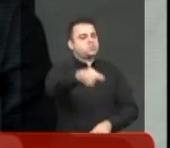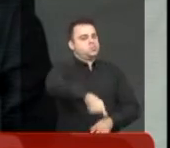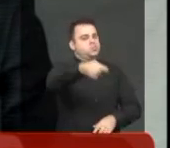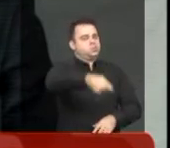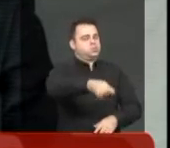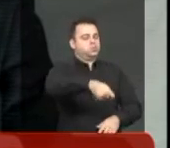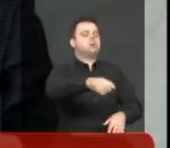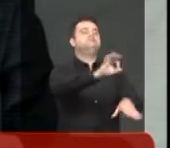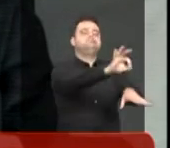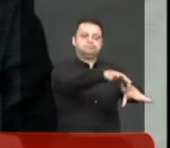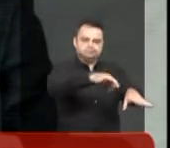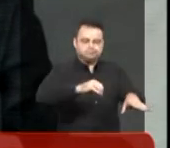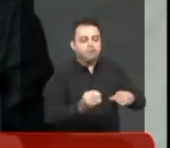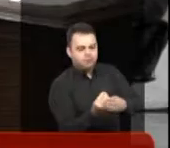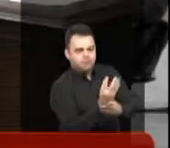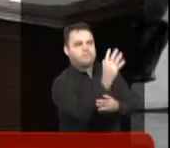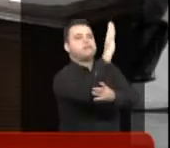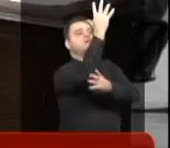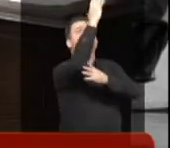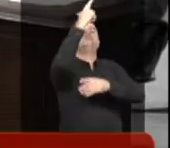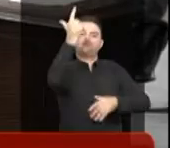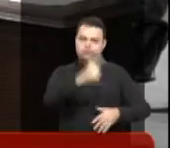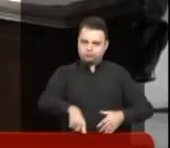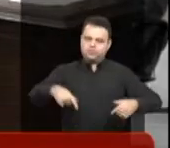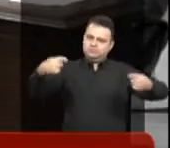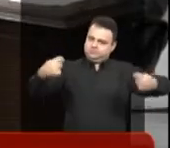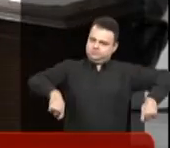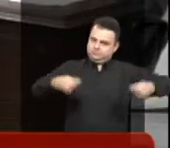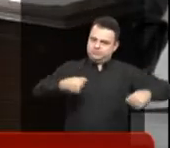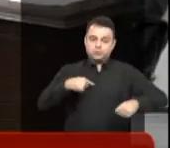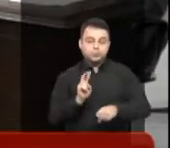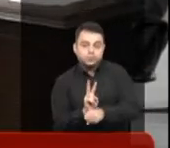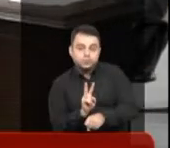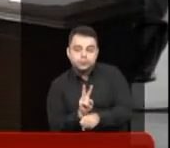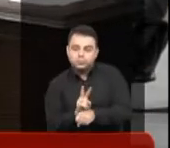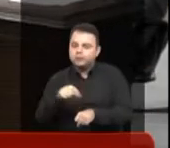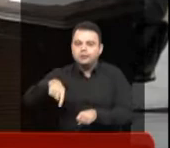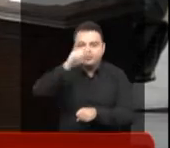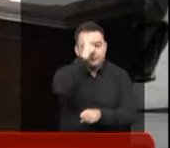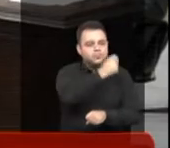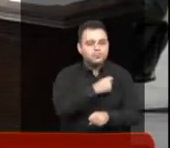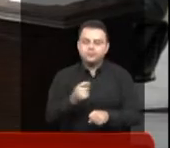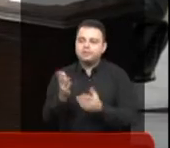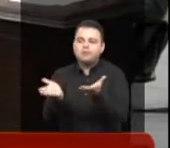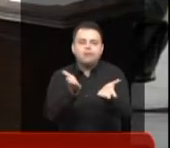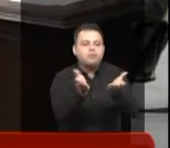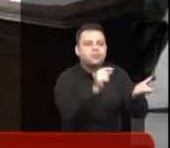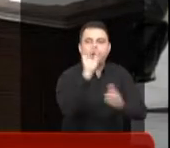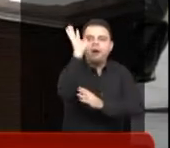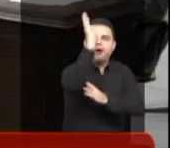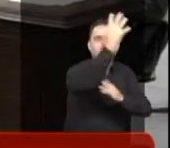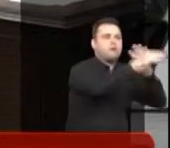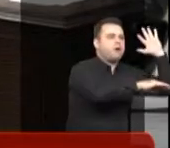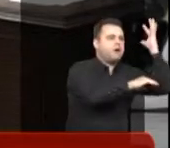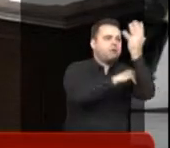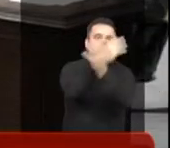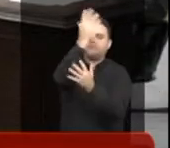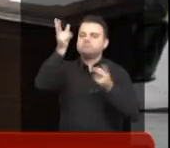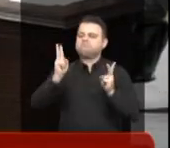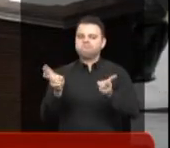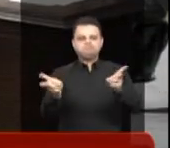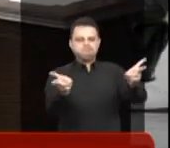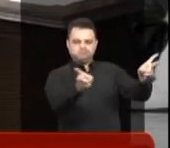essa árvore, porque é uma maneira da gente cuidar para que o município esteja sempre arborizado. E, mais do que isso,